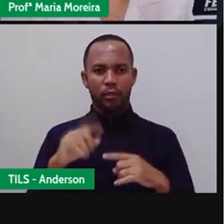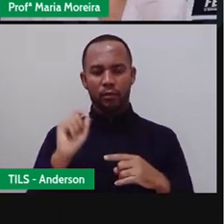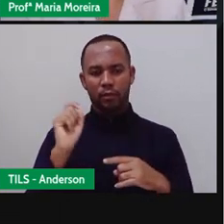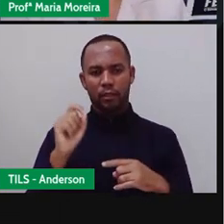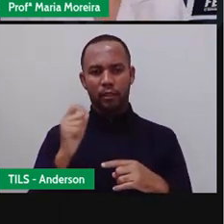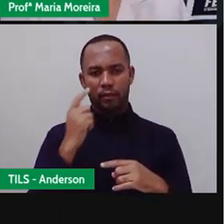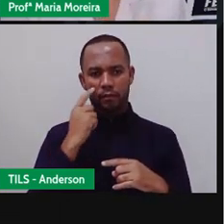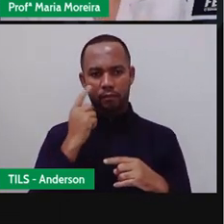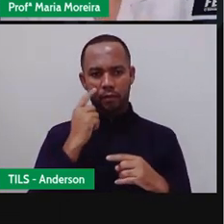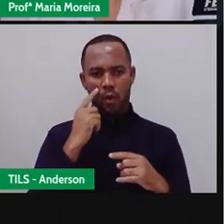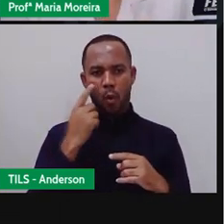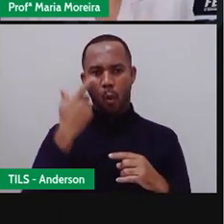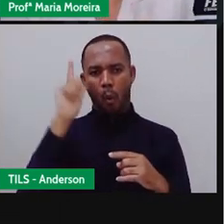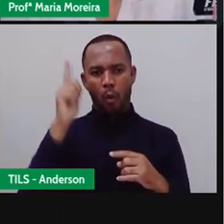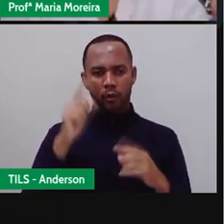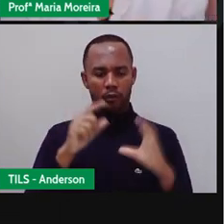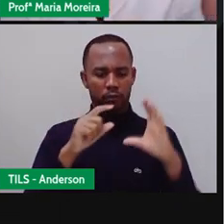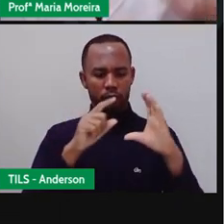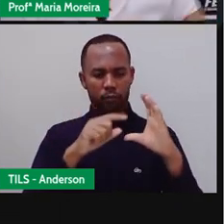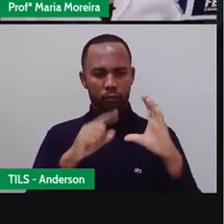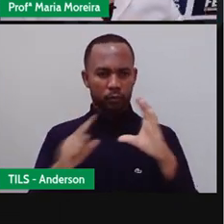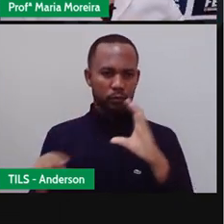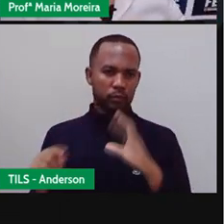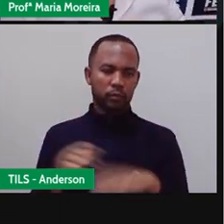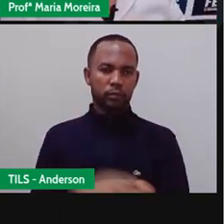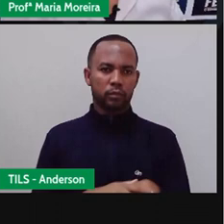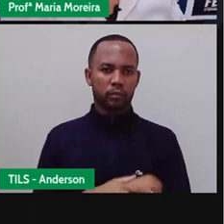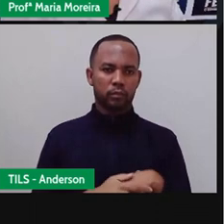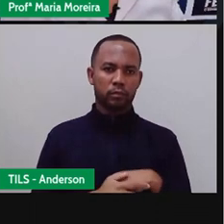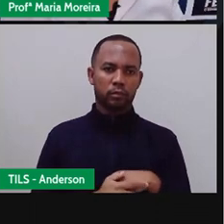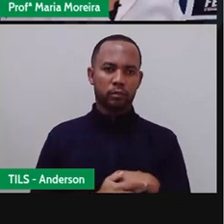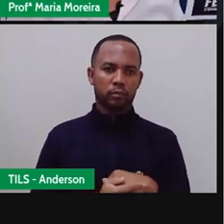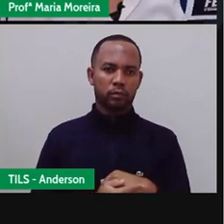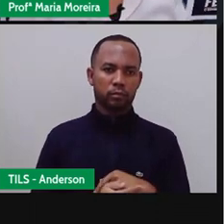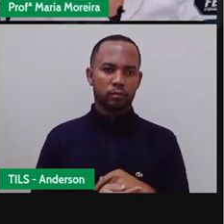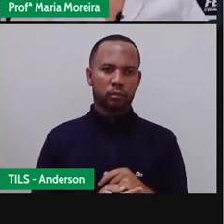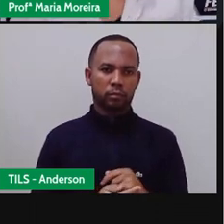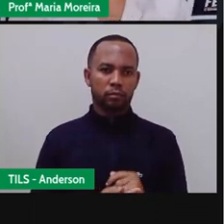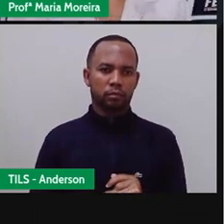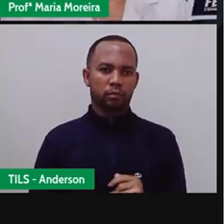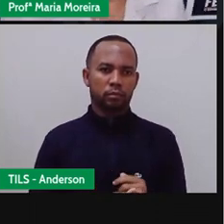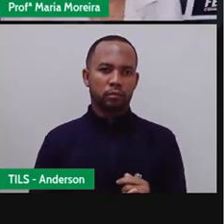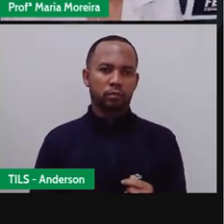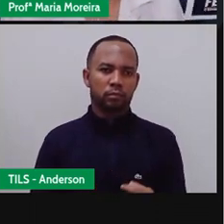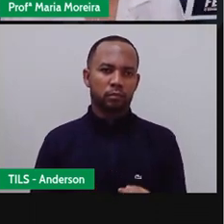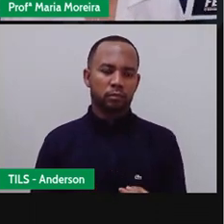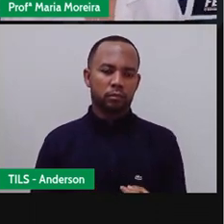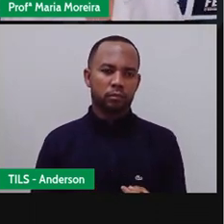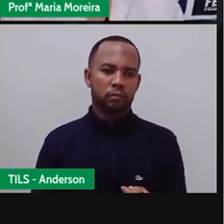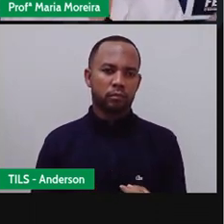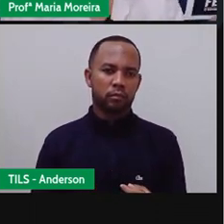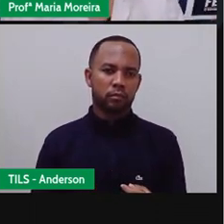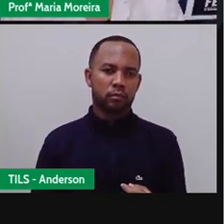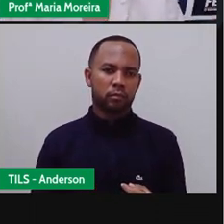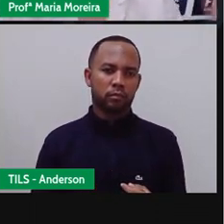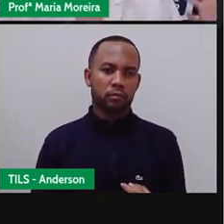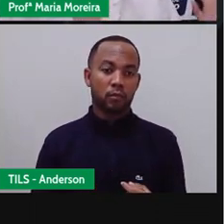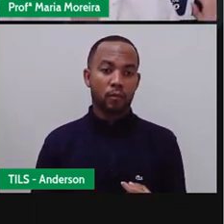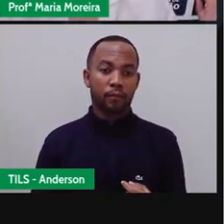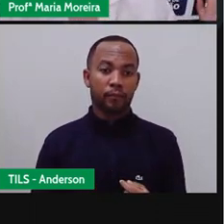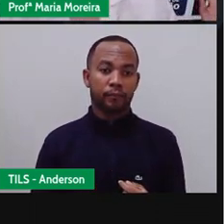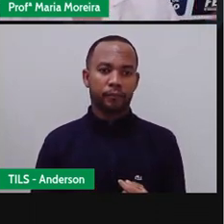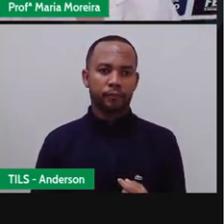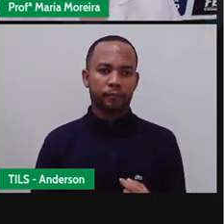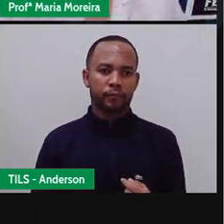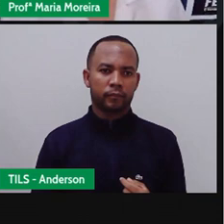mostrar, publicar outra vez, fazer o que se chama de hashtag TBT. Não isso que acontece aí nas quintas-feiras, mas como hoje é sexta, não